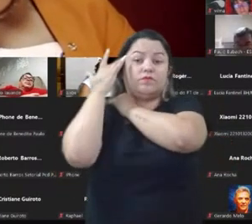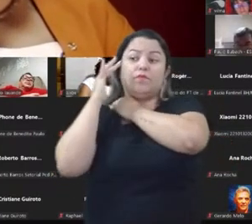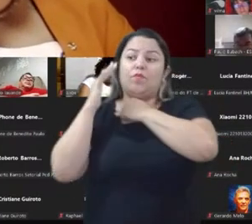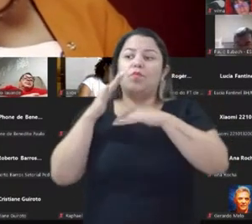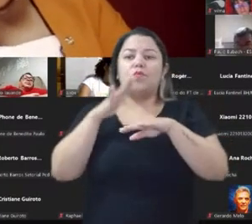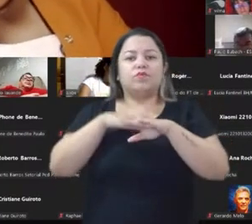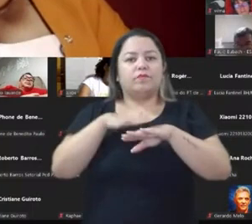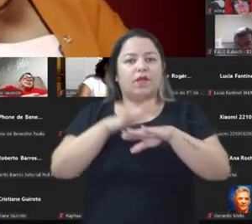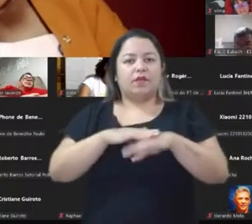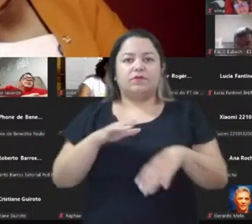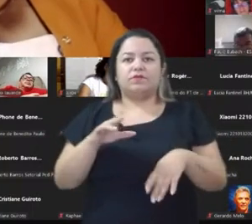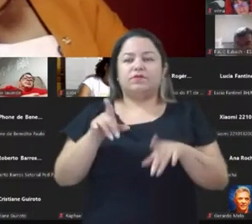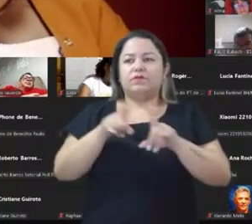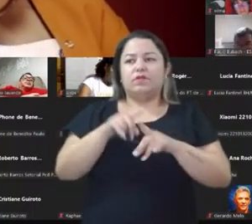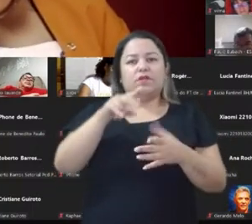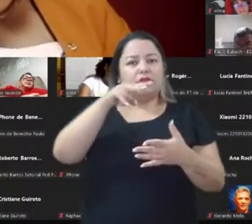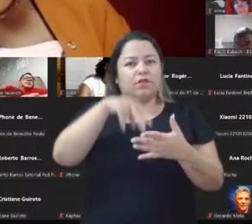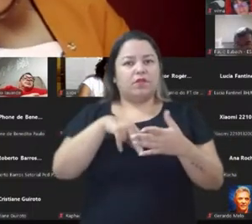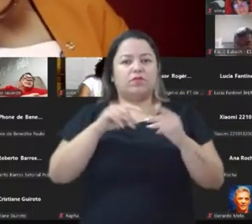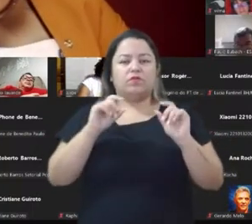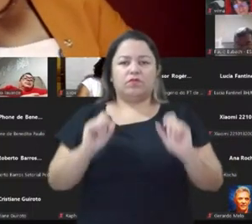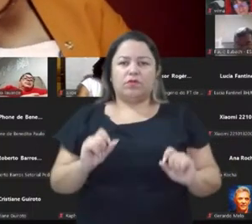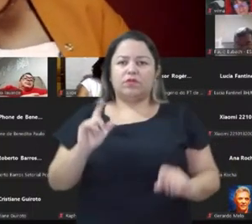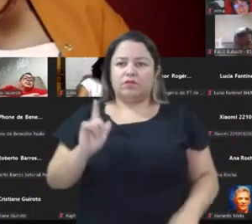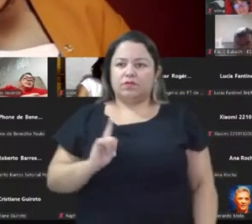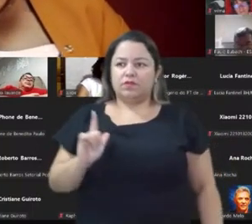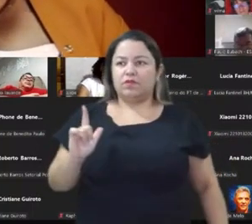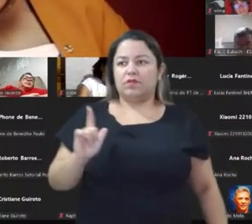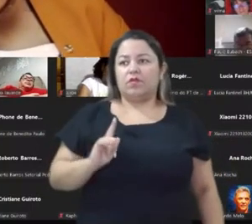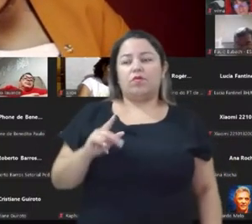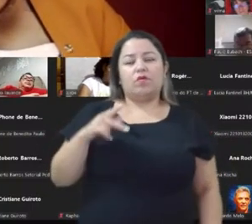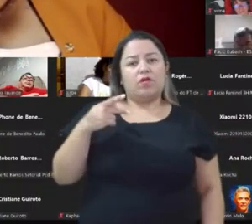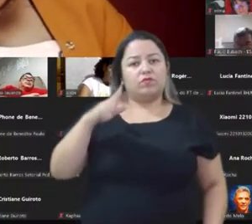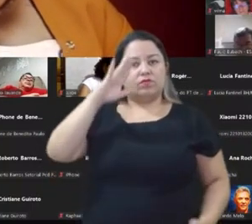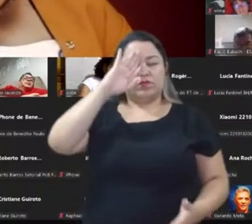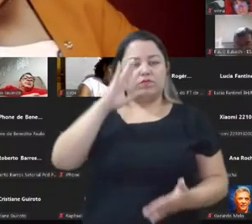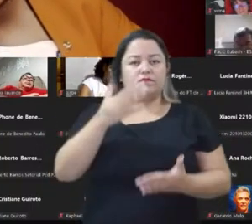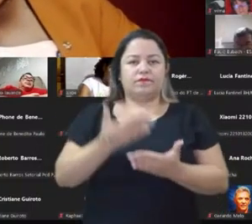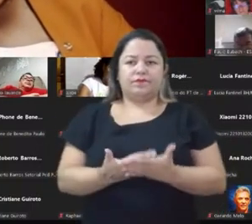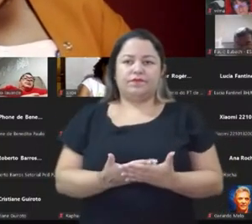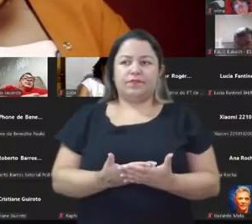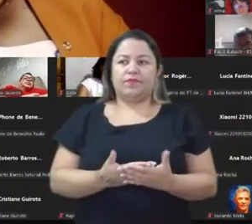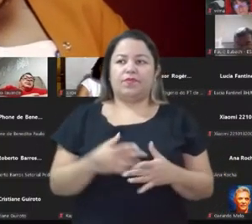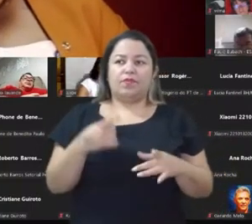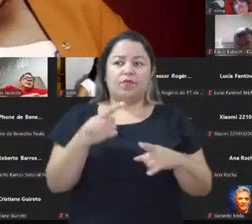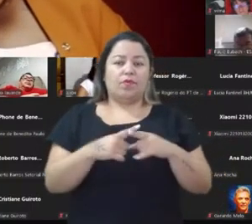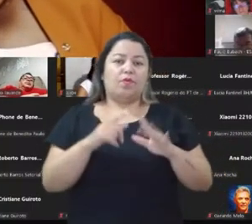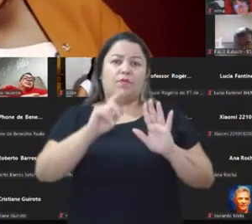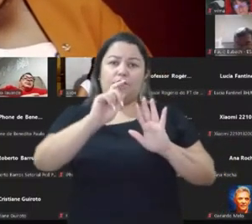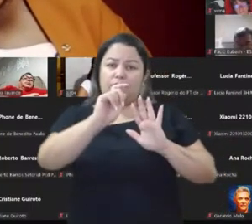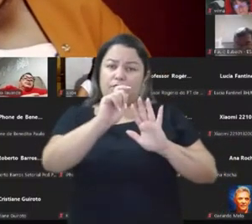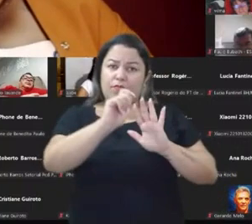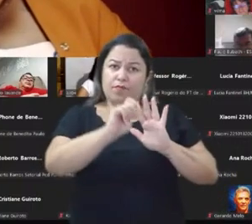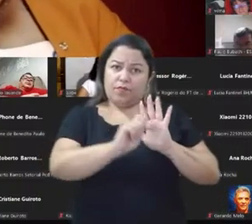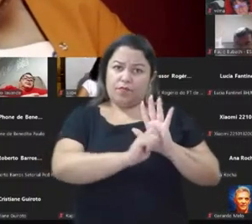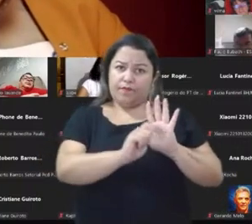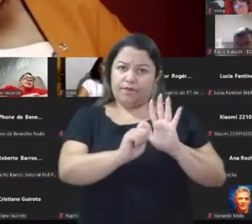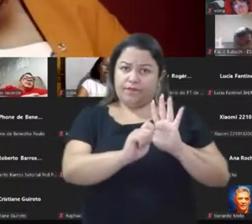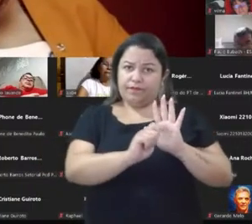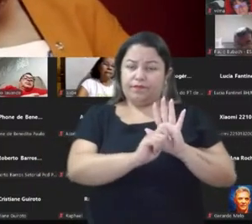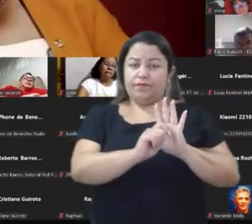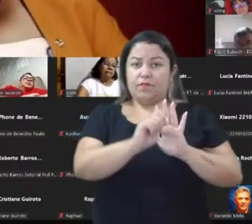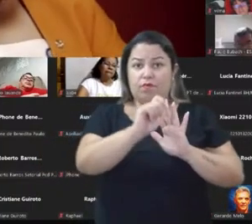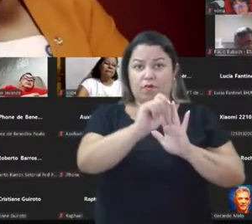consumido apenas o que tem a ver com as suas crenças, porque o algoritmo das redes sociais tem